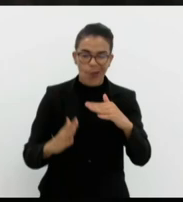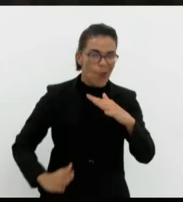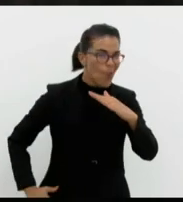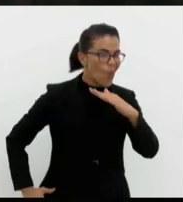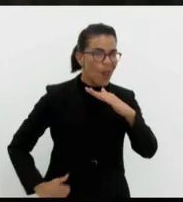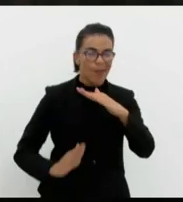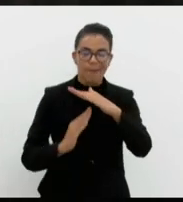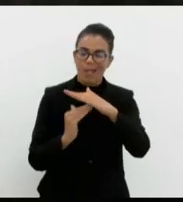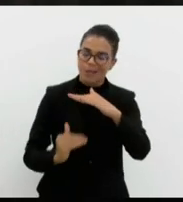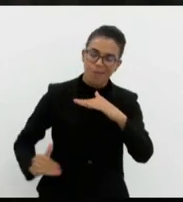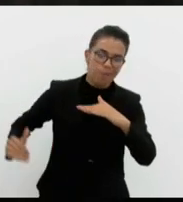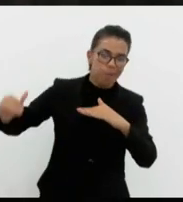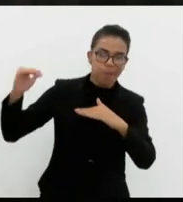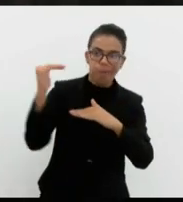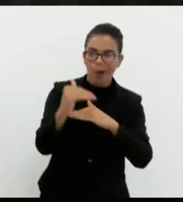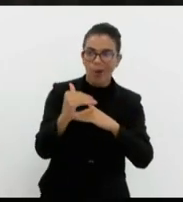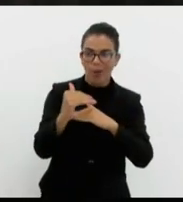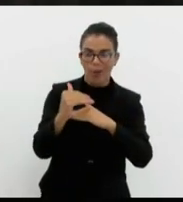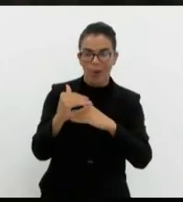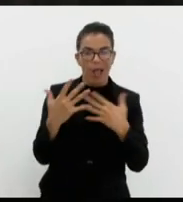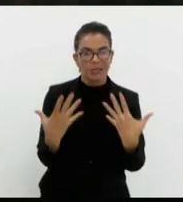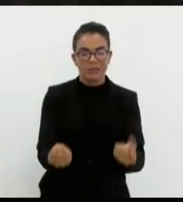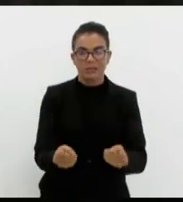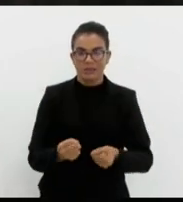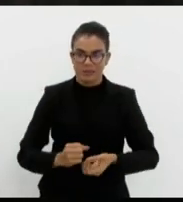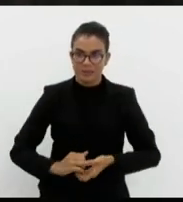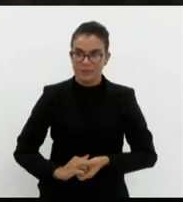civilizatoriamente aceitáveis.